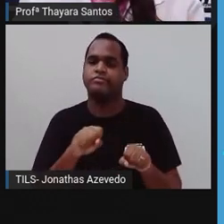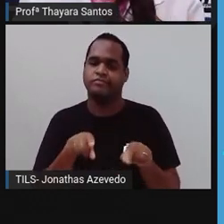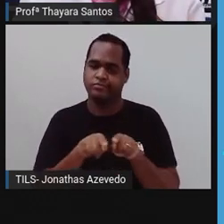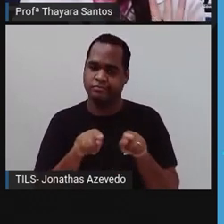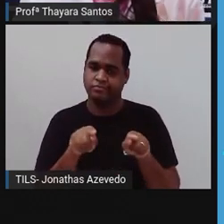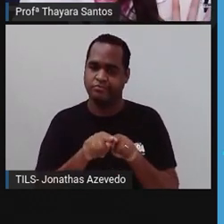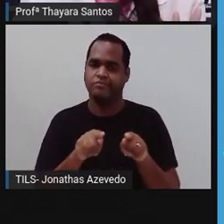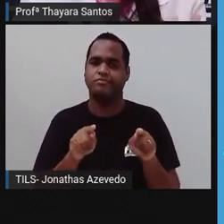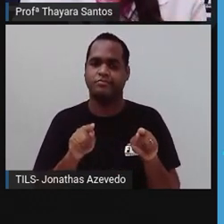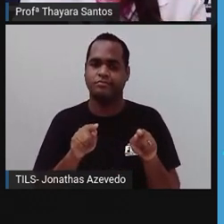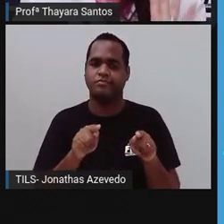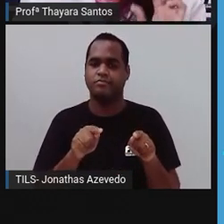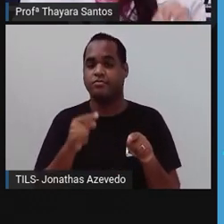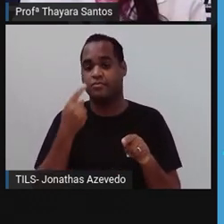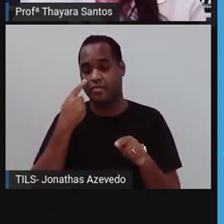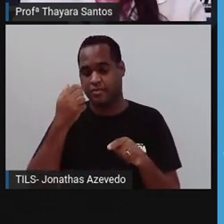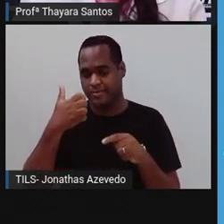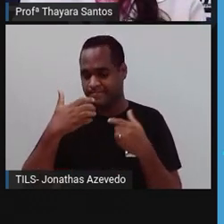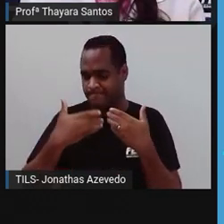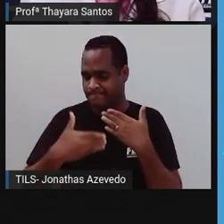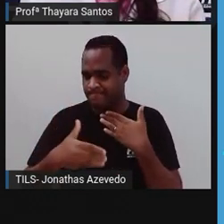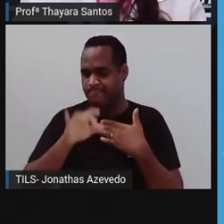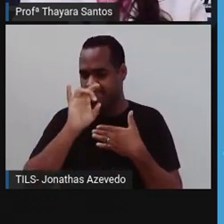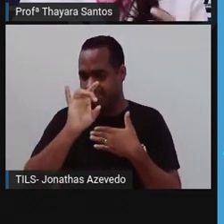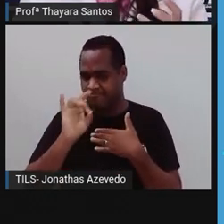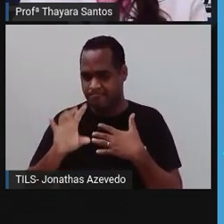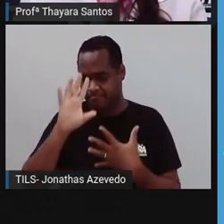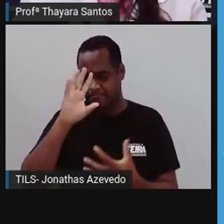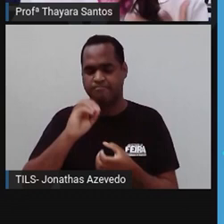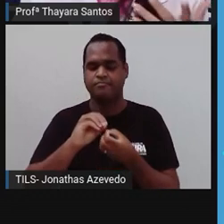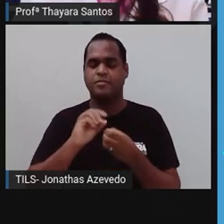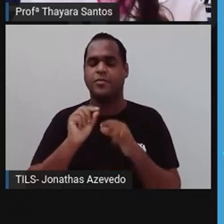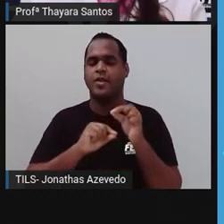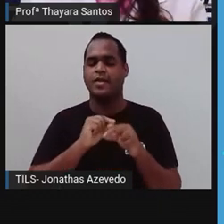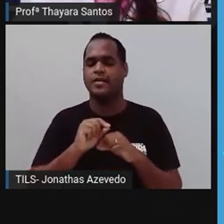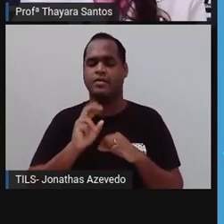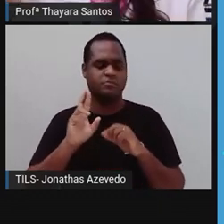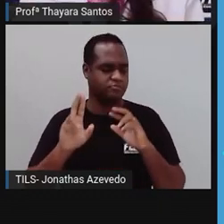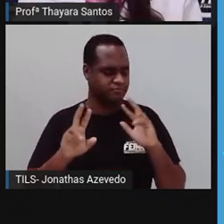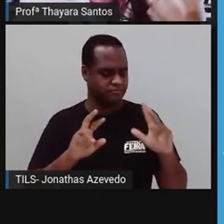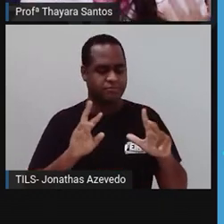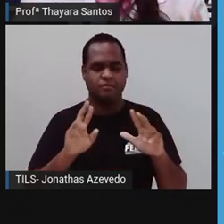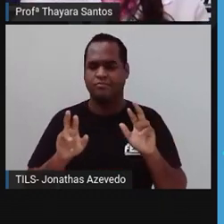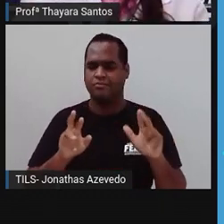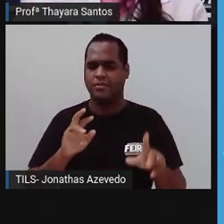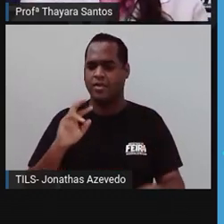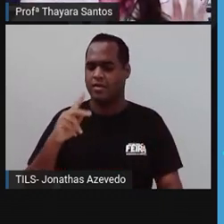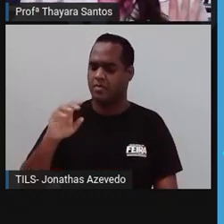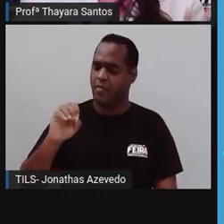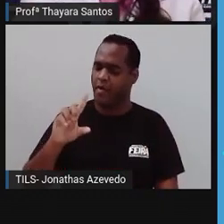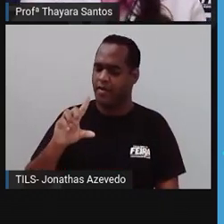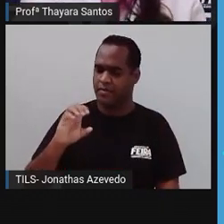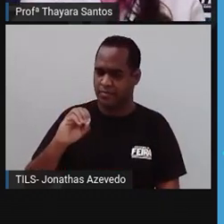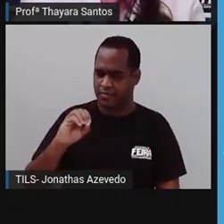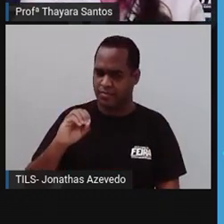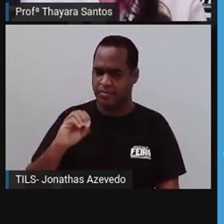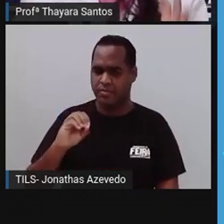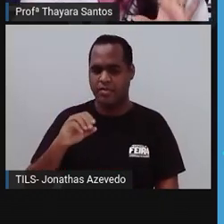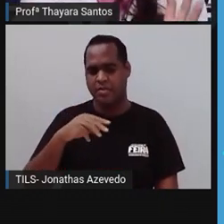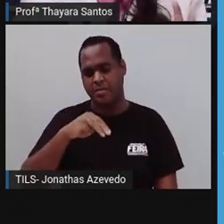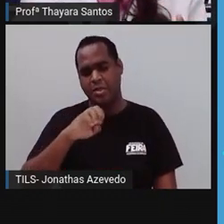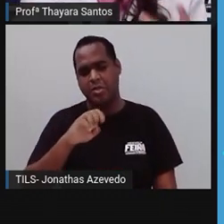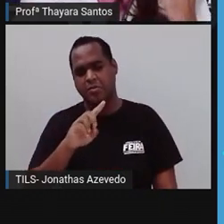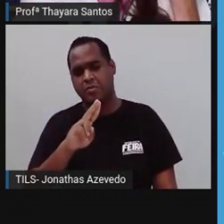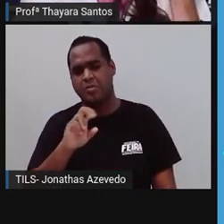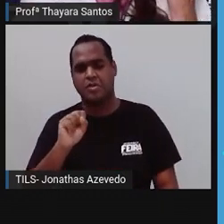daqui a pouquinho, cada um desses vão conseguir compreender. E qual é a diferença entre pólipo e medusa? A primeira diferença é que